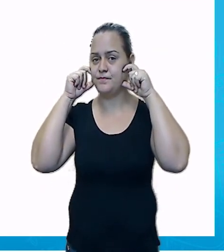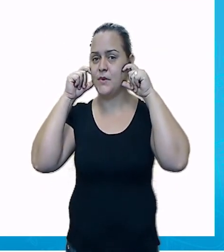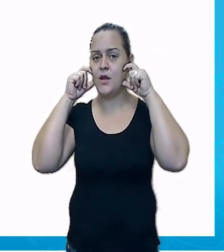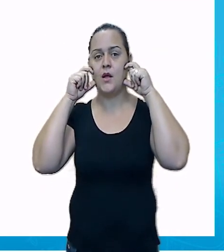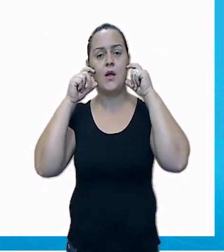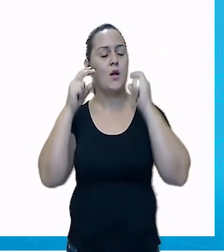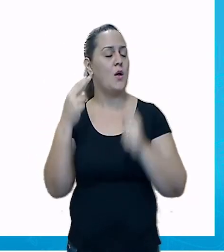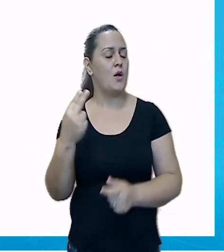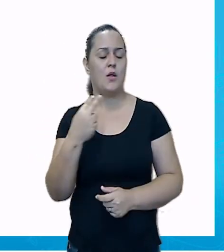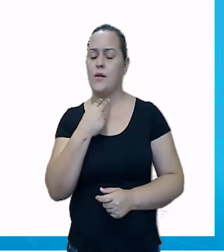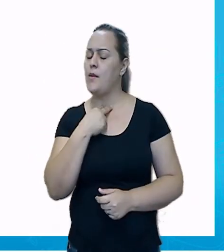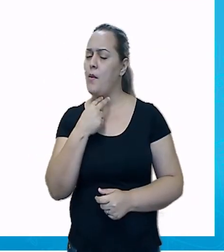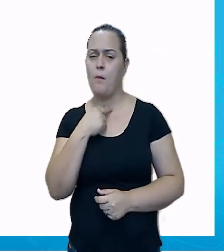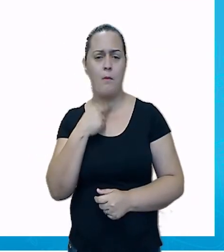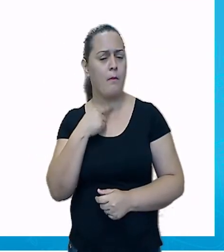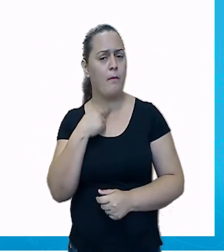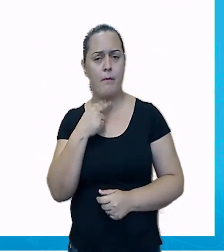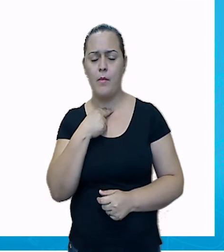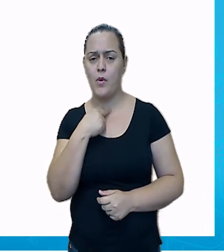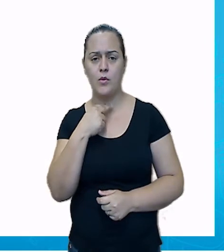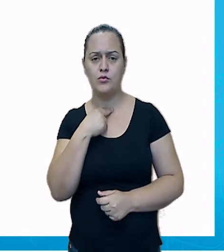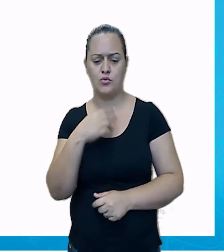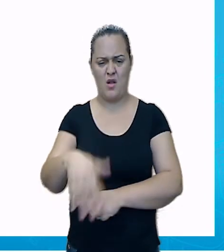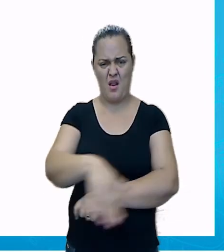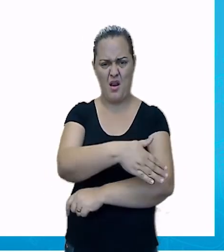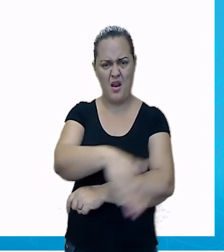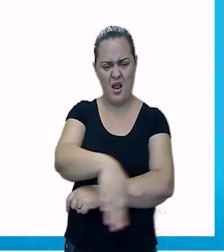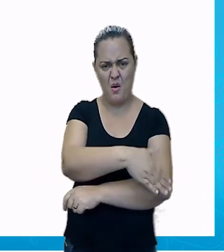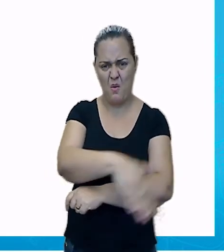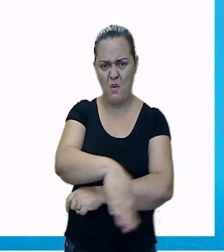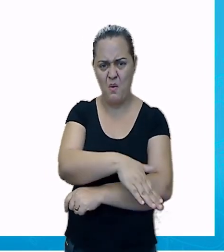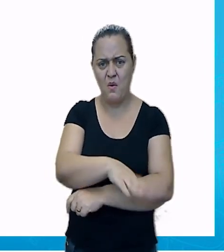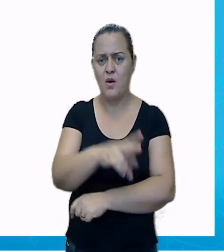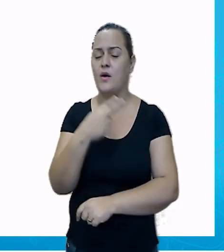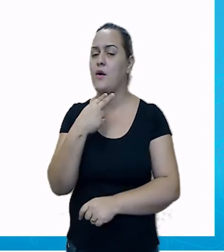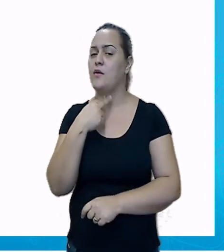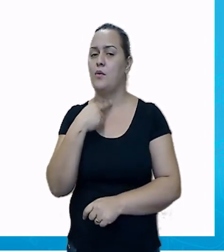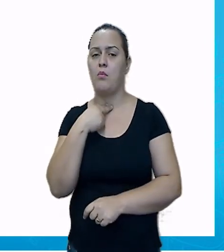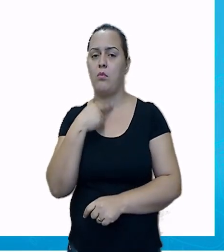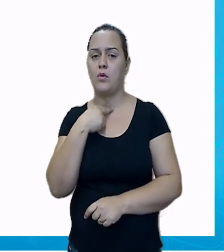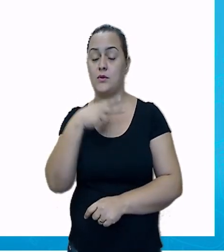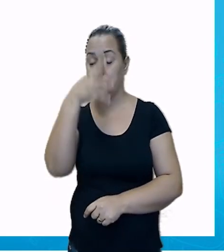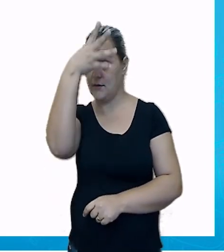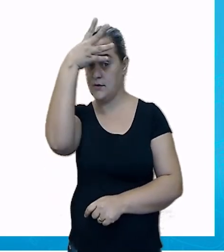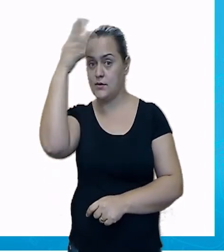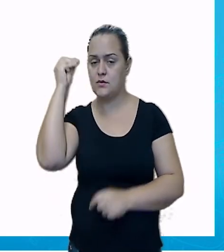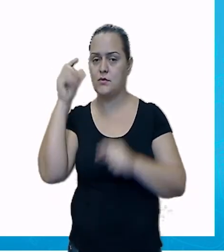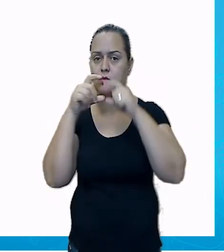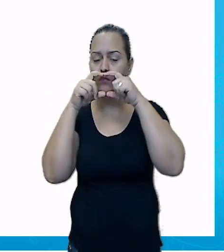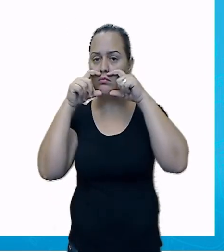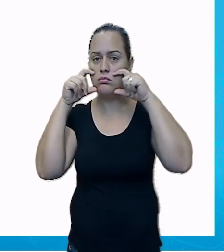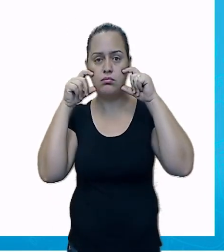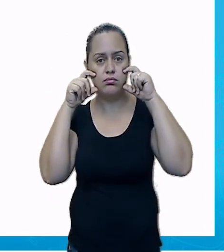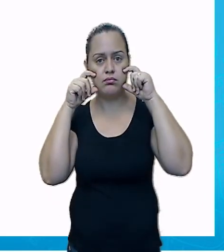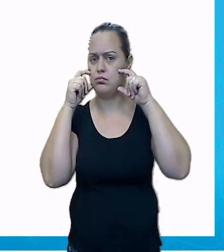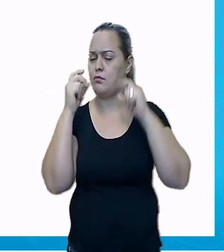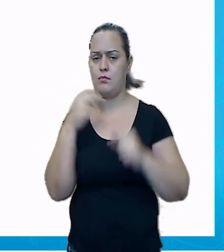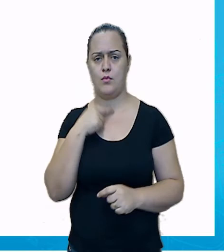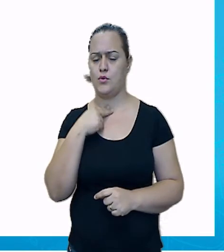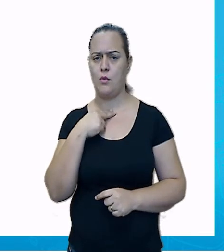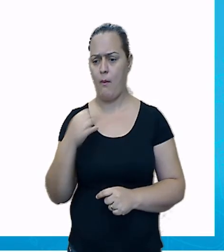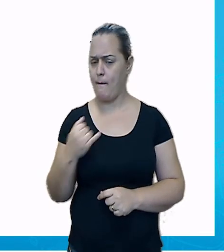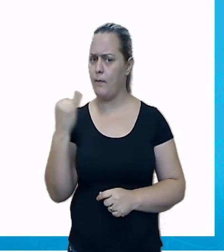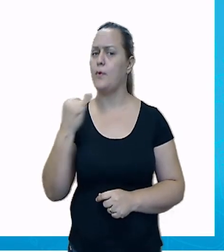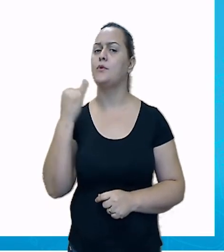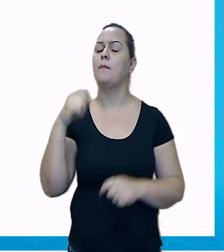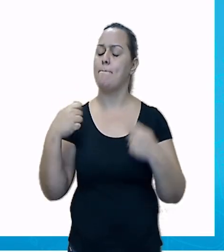sairmos sem usar a máscara. Se a gente vai sair para a rua, se a gente vai ter contato com outras pessoas, a